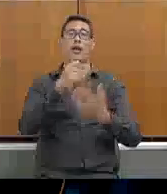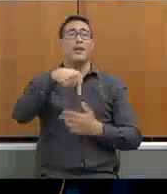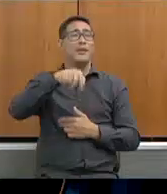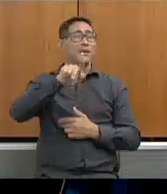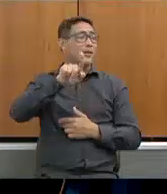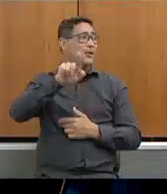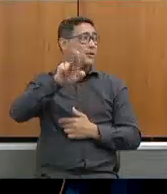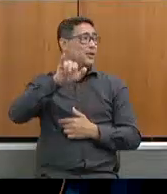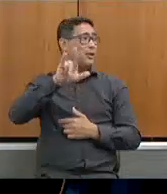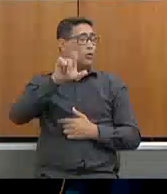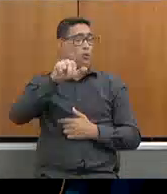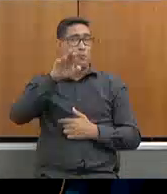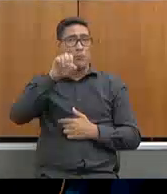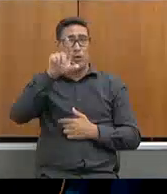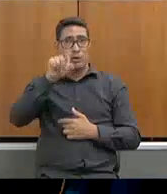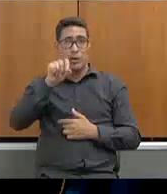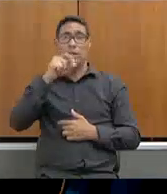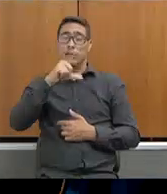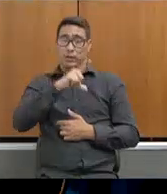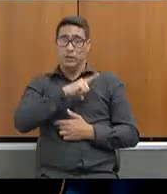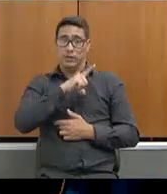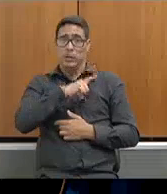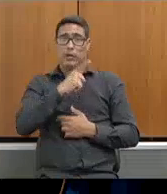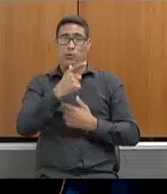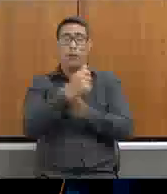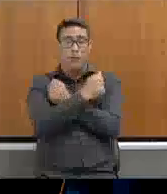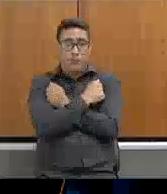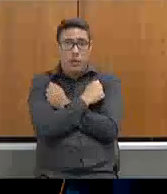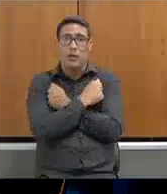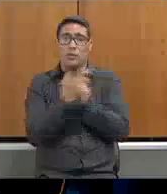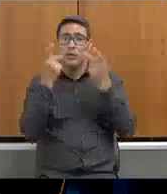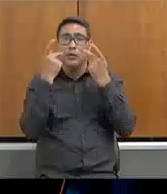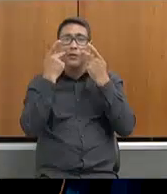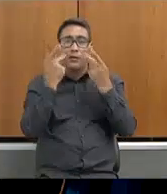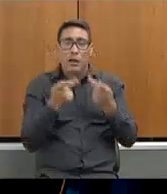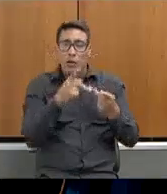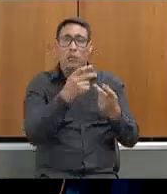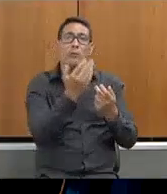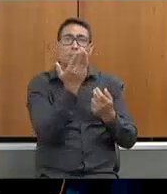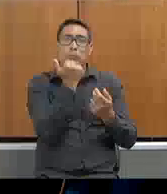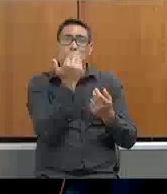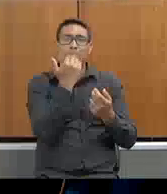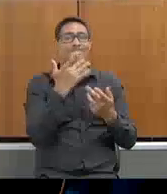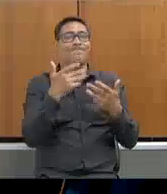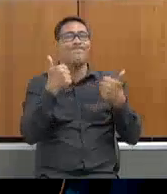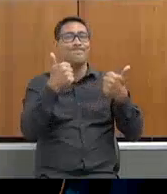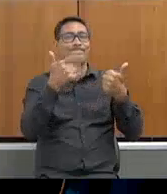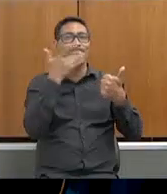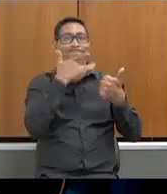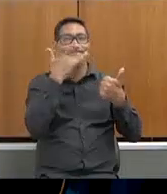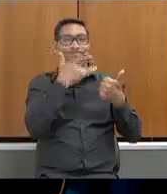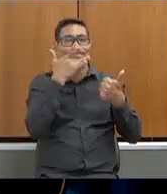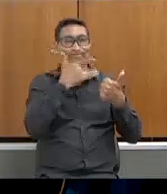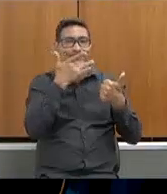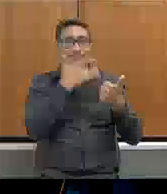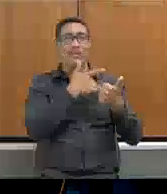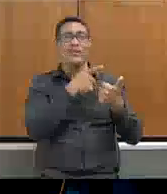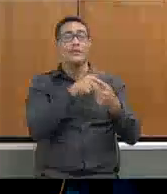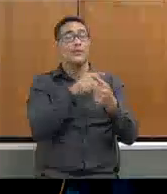manda um abraço. Nós fomos lá visitar, uma merenda espetacular. Os estudantes